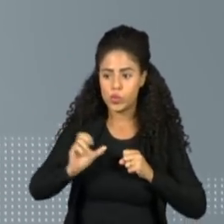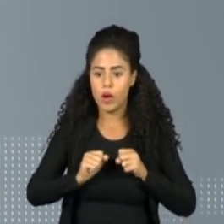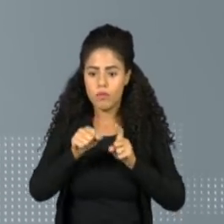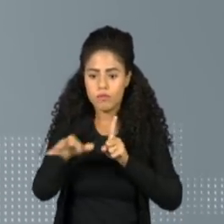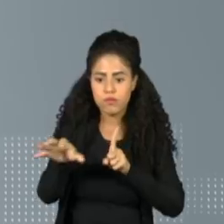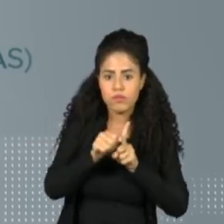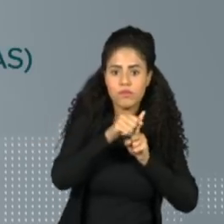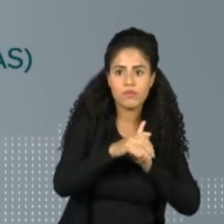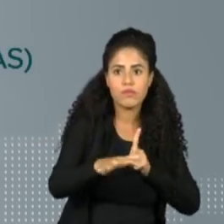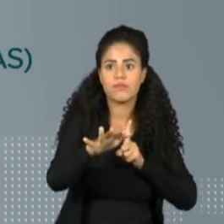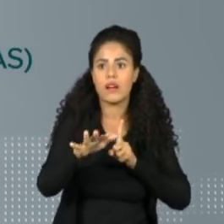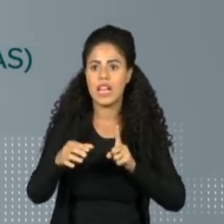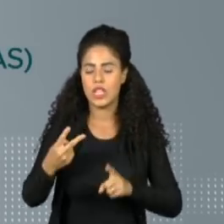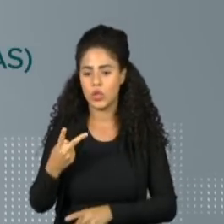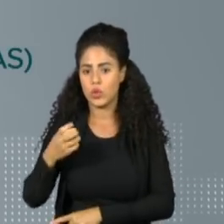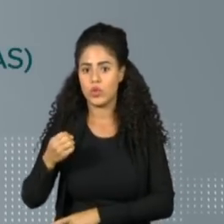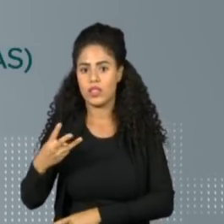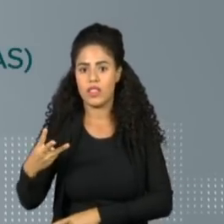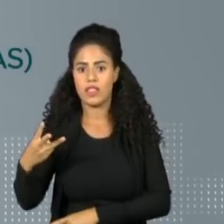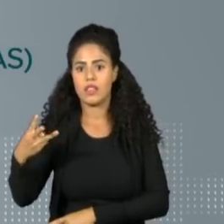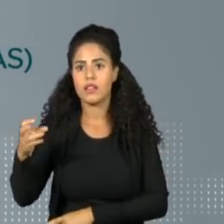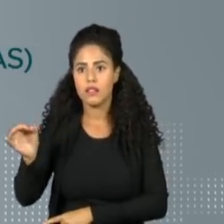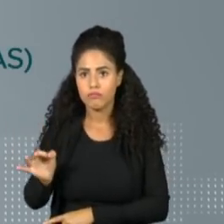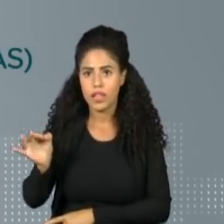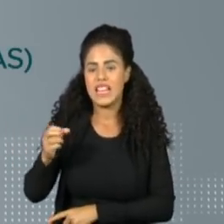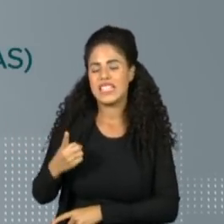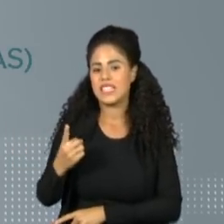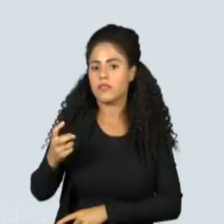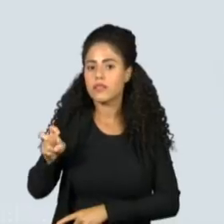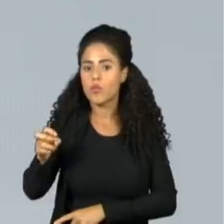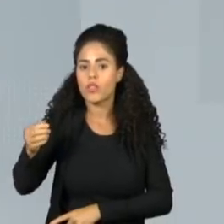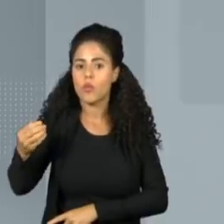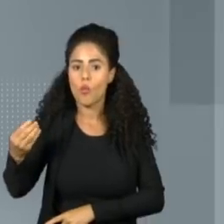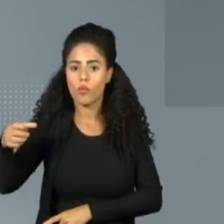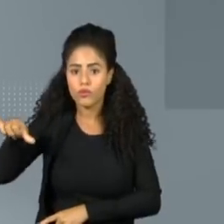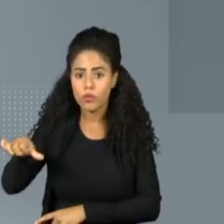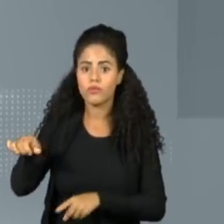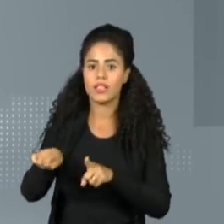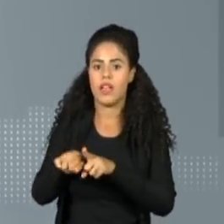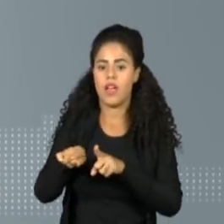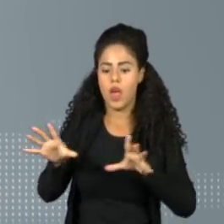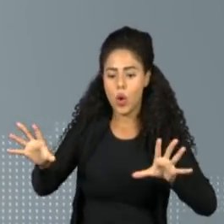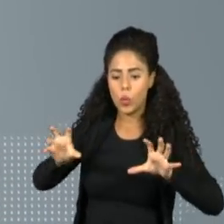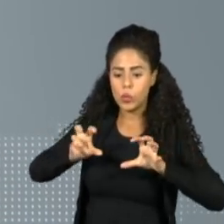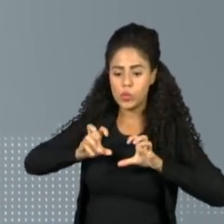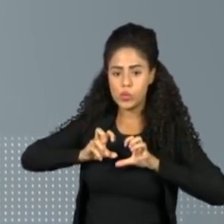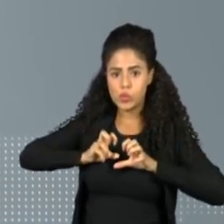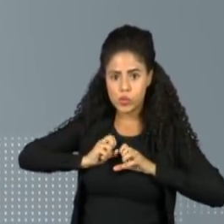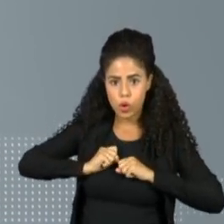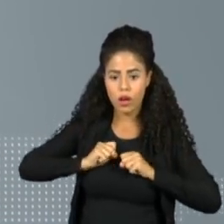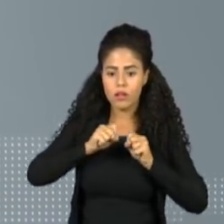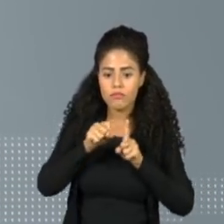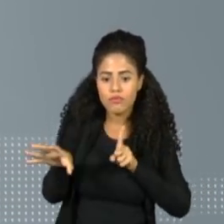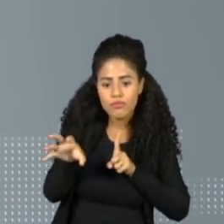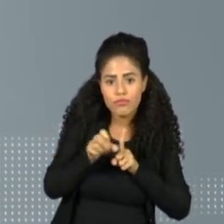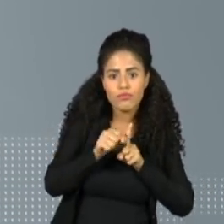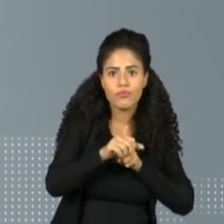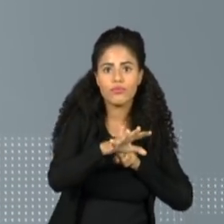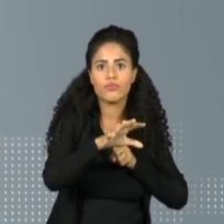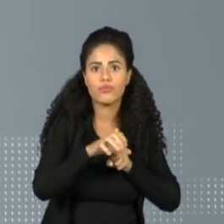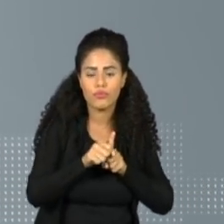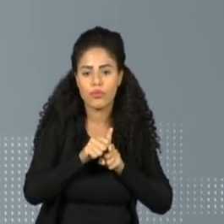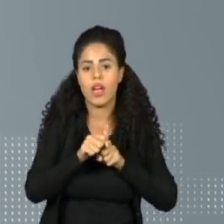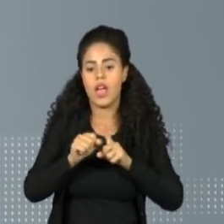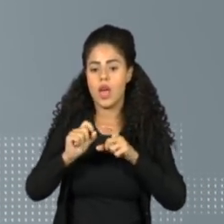com média de praticamente 160 mil por dia. A taxa de transmissão, segundo o estudo do Imperial